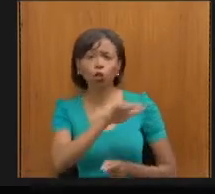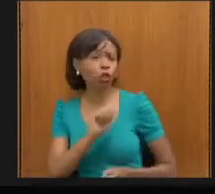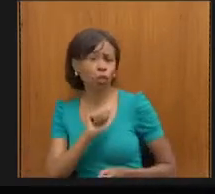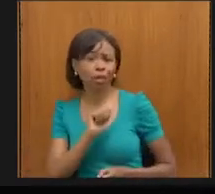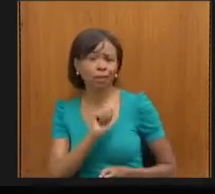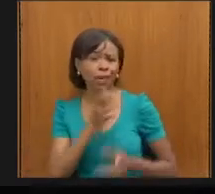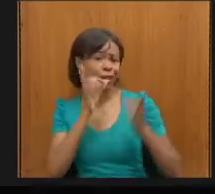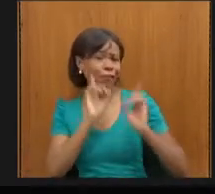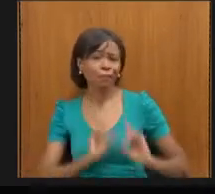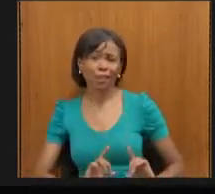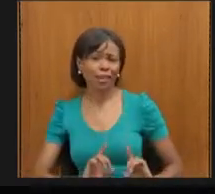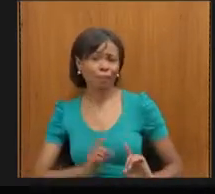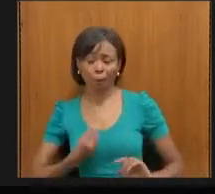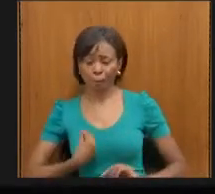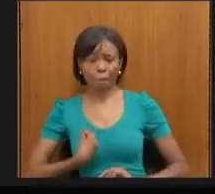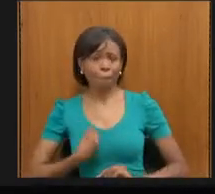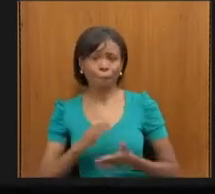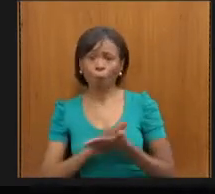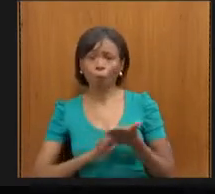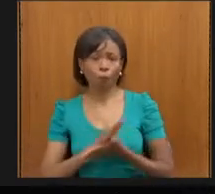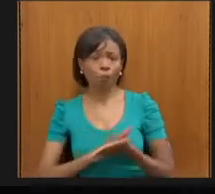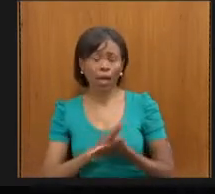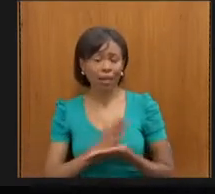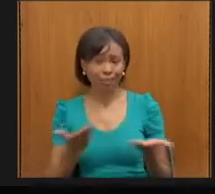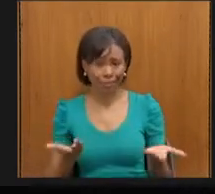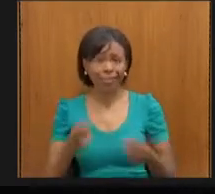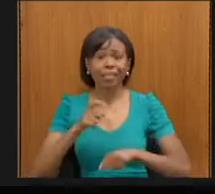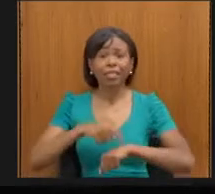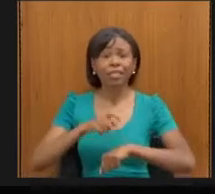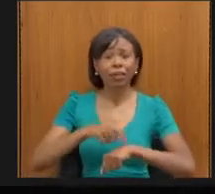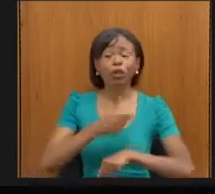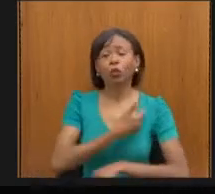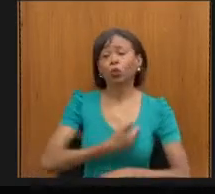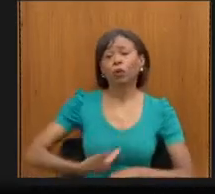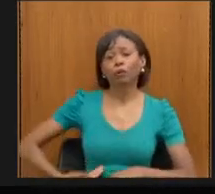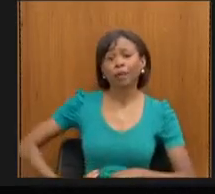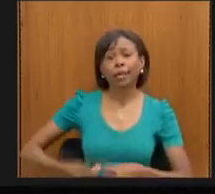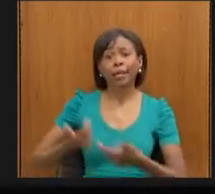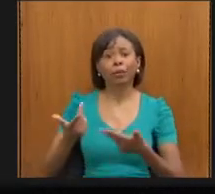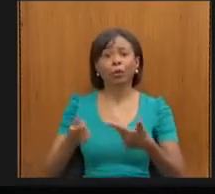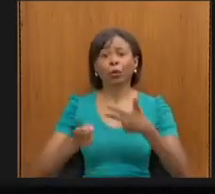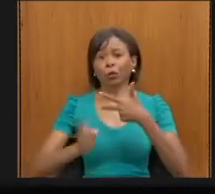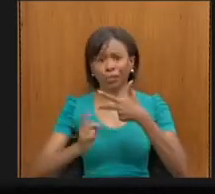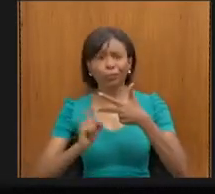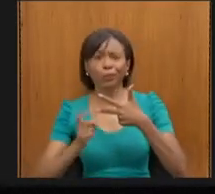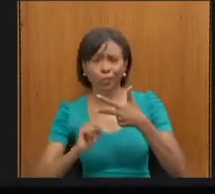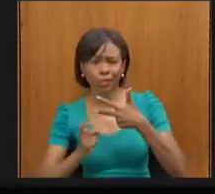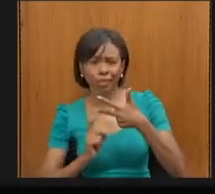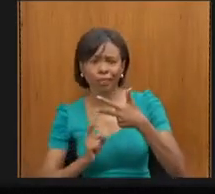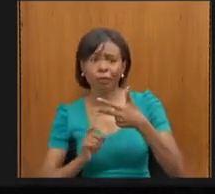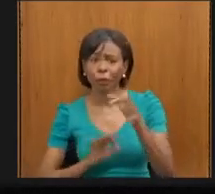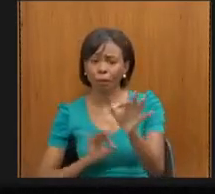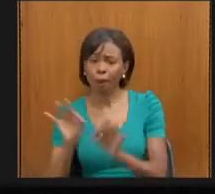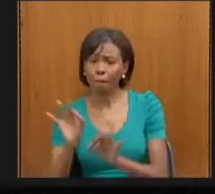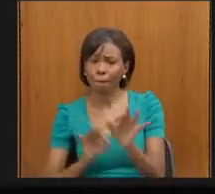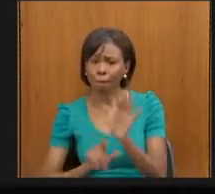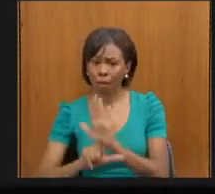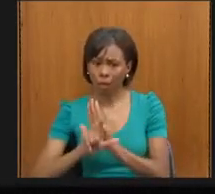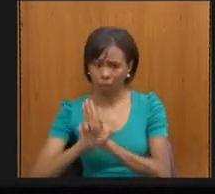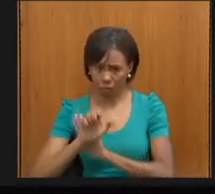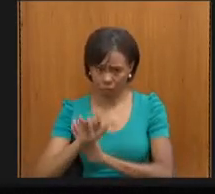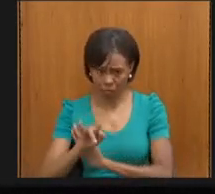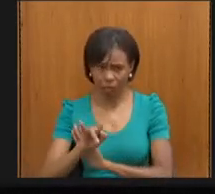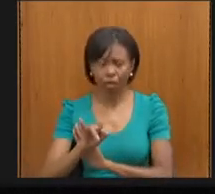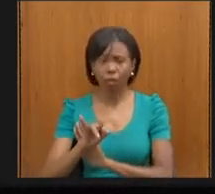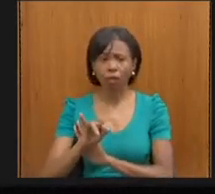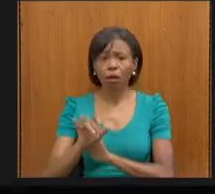Estado, do Executivo, trabalhar na implantação das leis. Muitas vezes somos